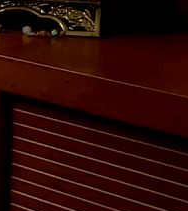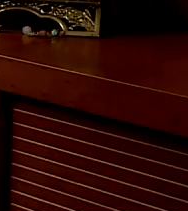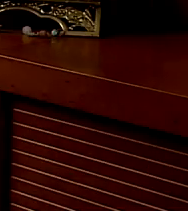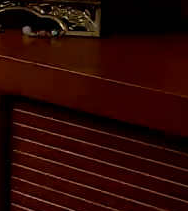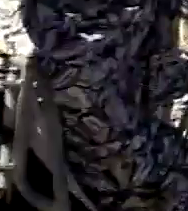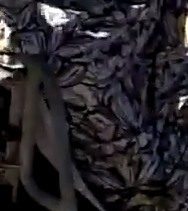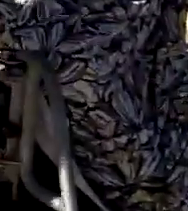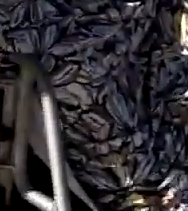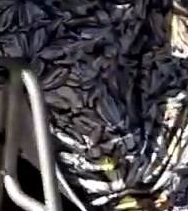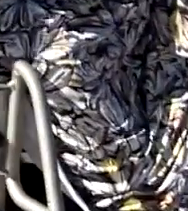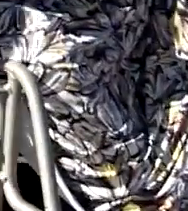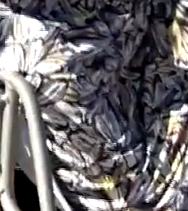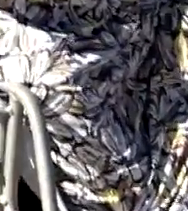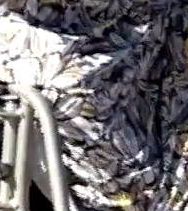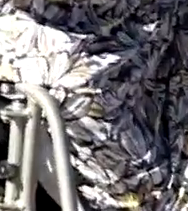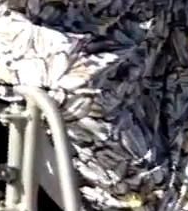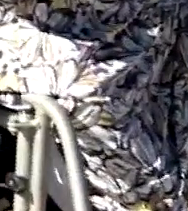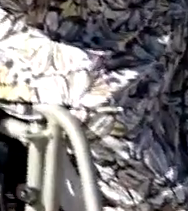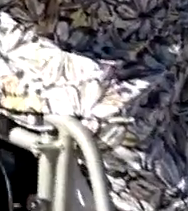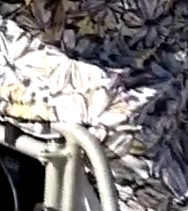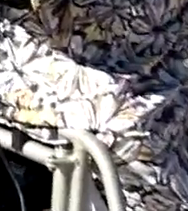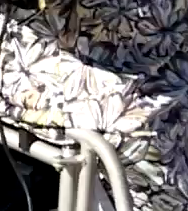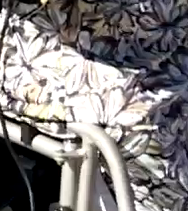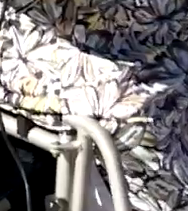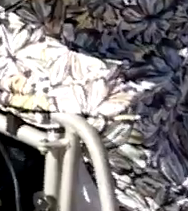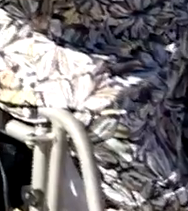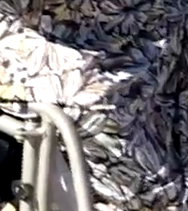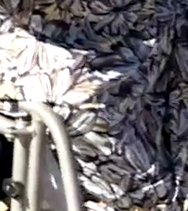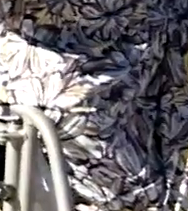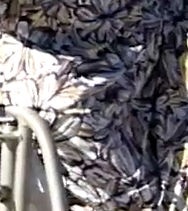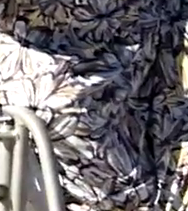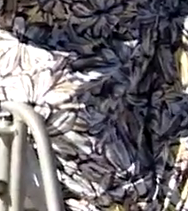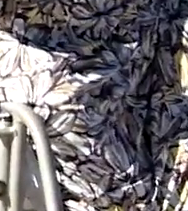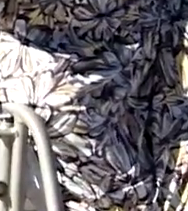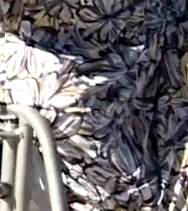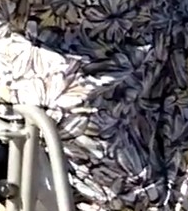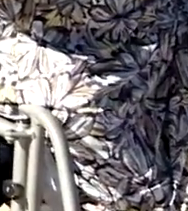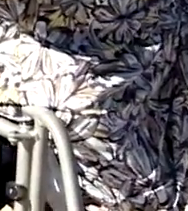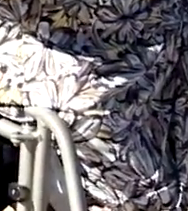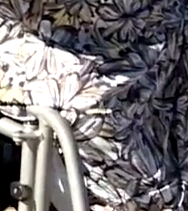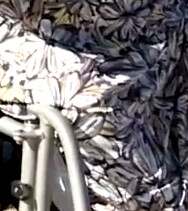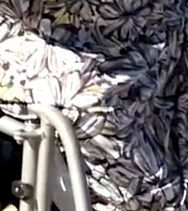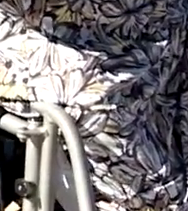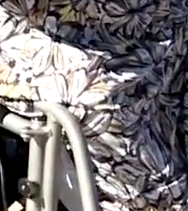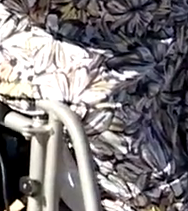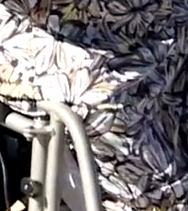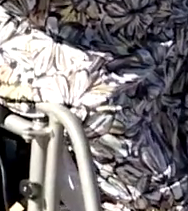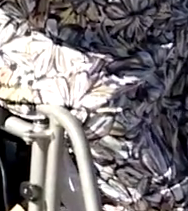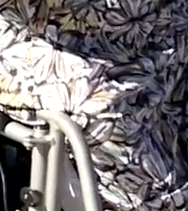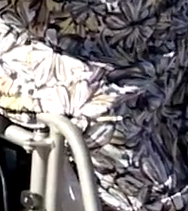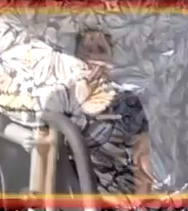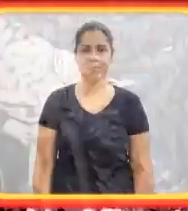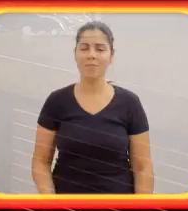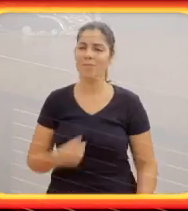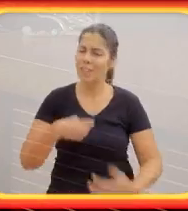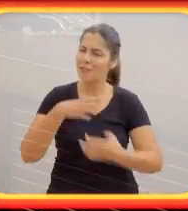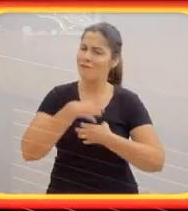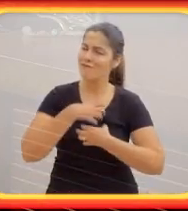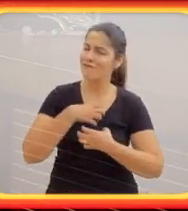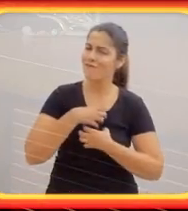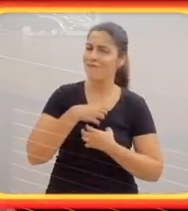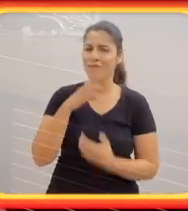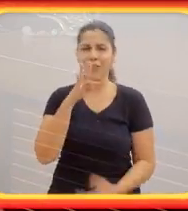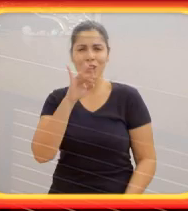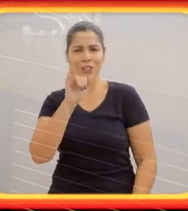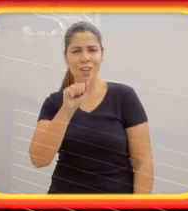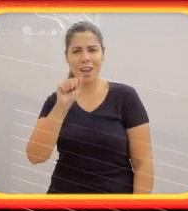realidade é melhor. Calçadão. Elane é ao lado de um homem agachado. Ele abraça um menino. Elane faz carinho nas costas do menino. Sempre foi